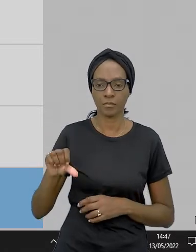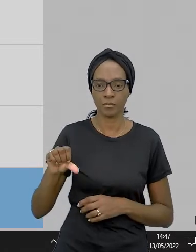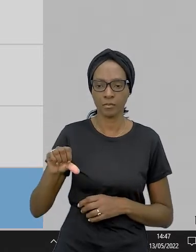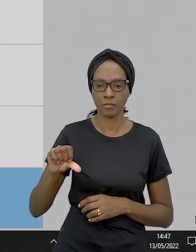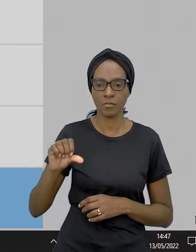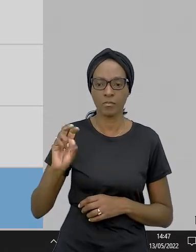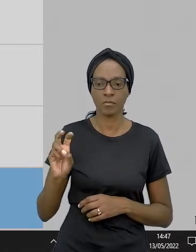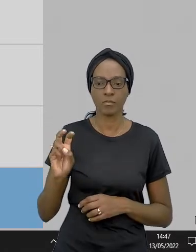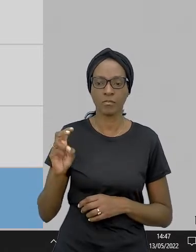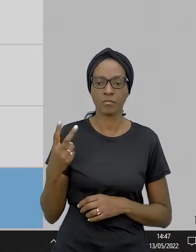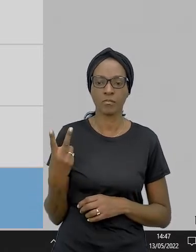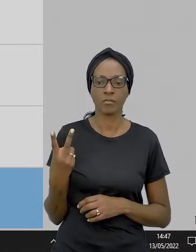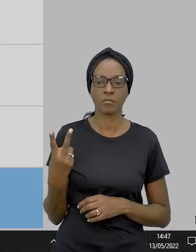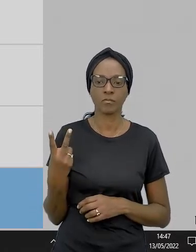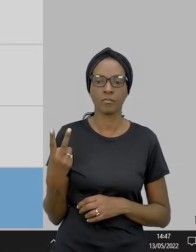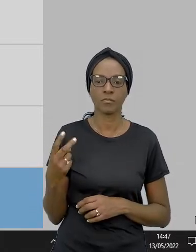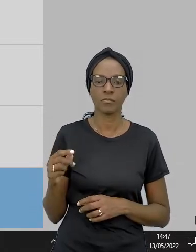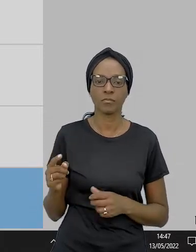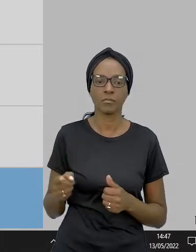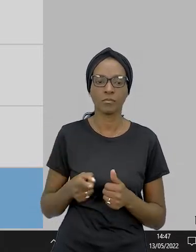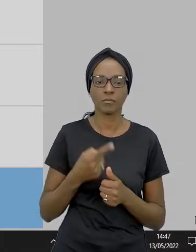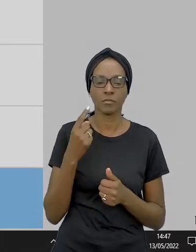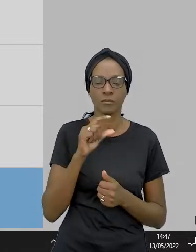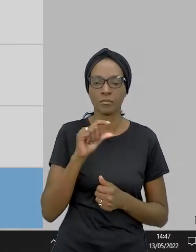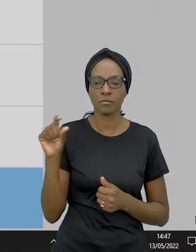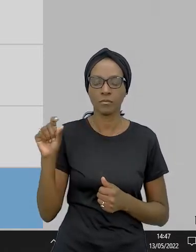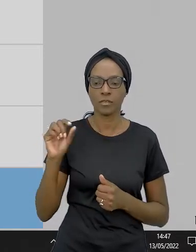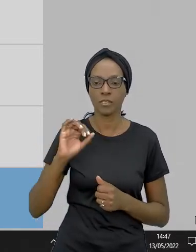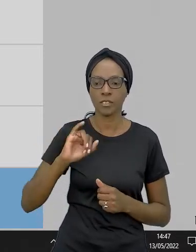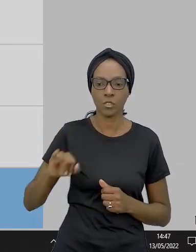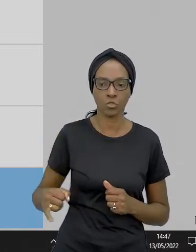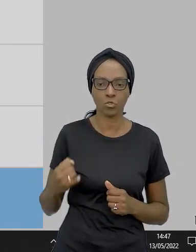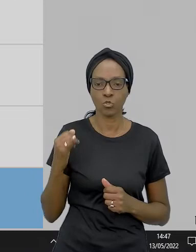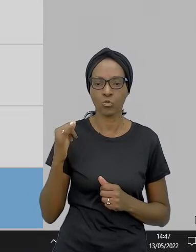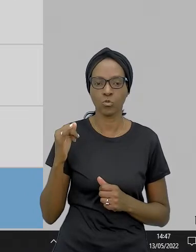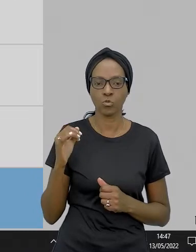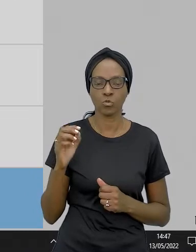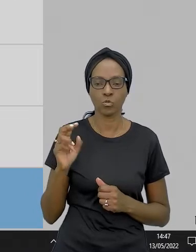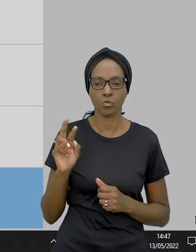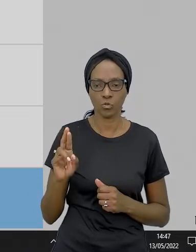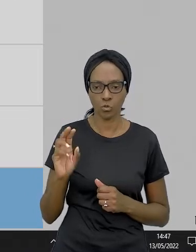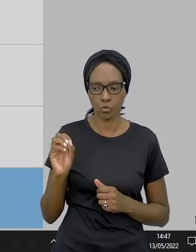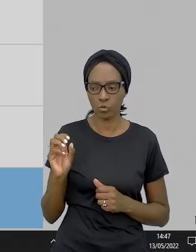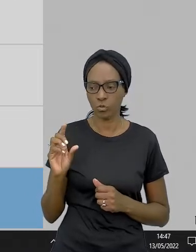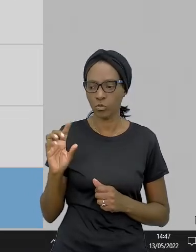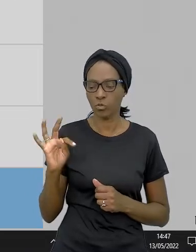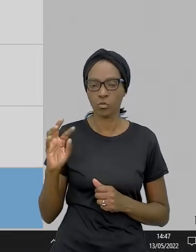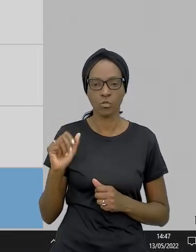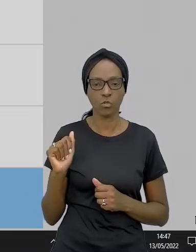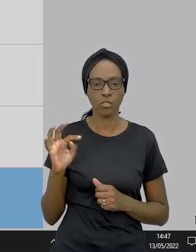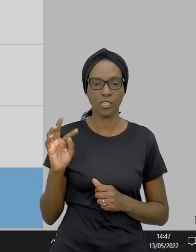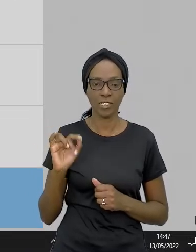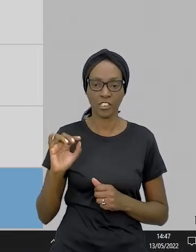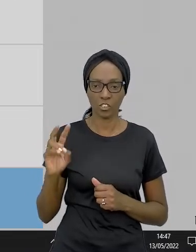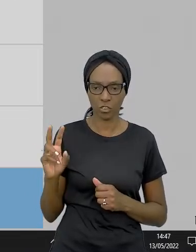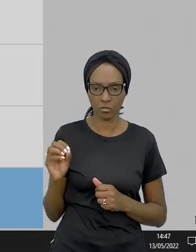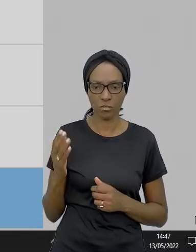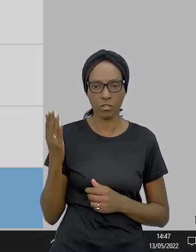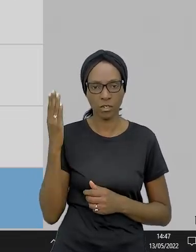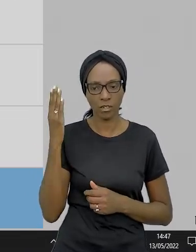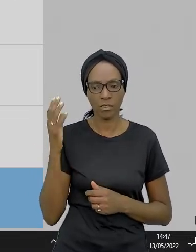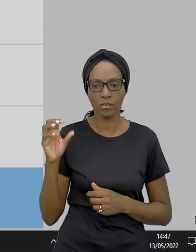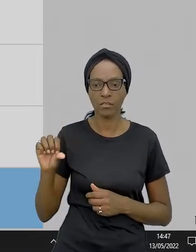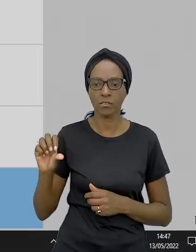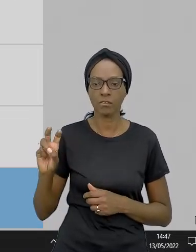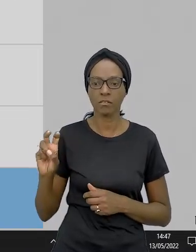952. Então, na primeira linha que tava escrito juros sobre o rotativo, 952. Espero que deu aí pra todo